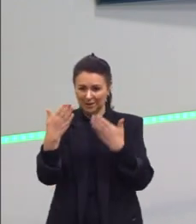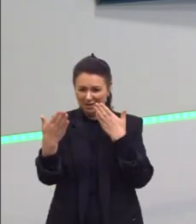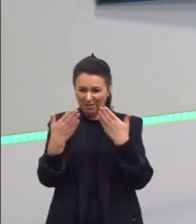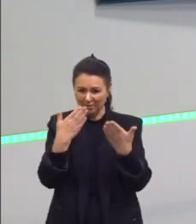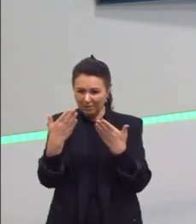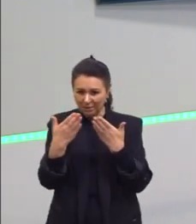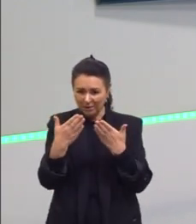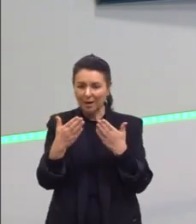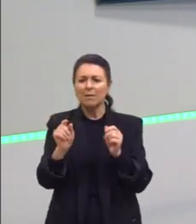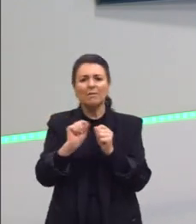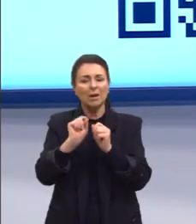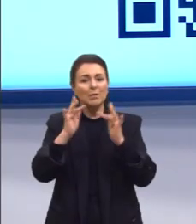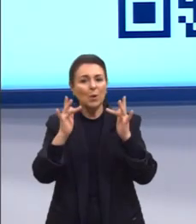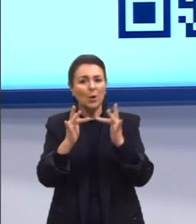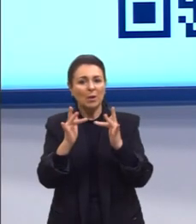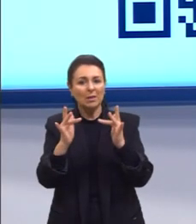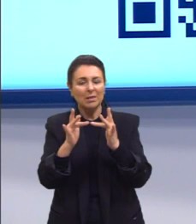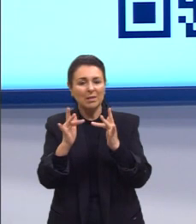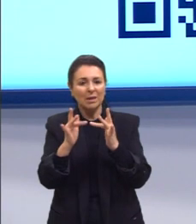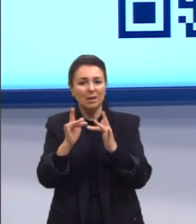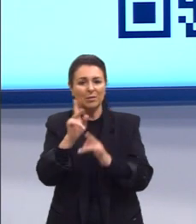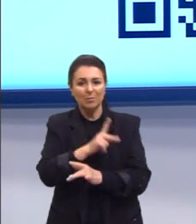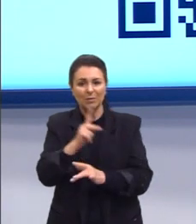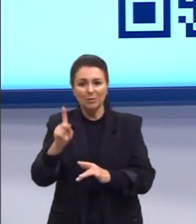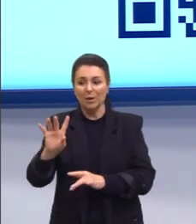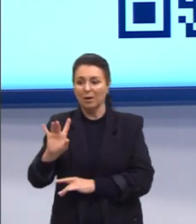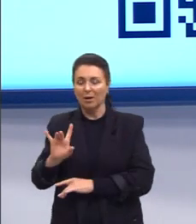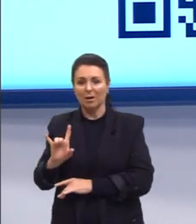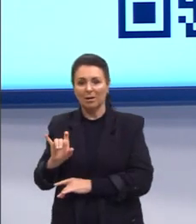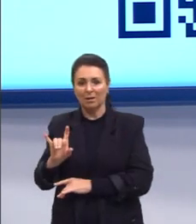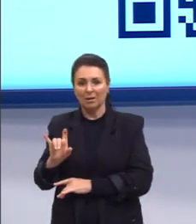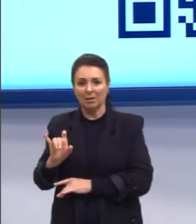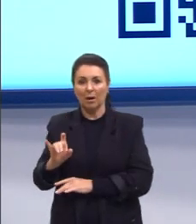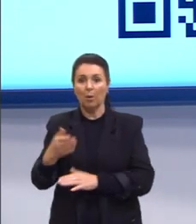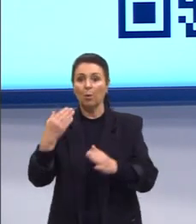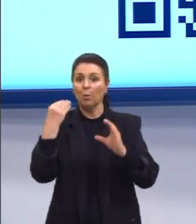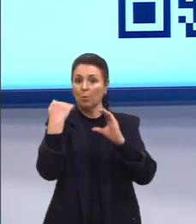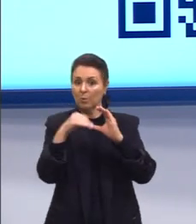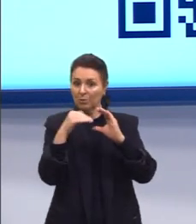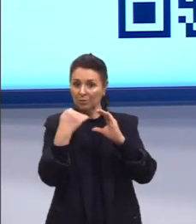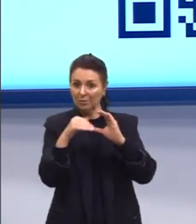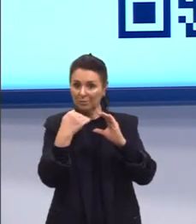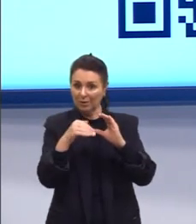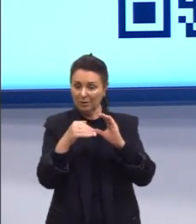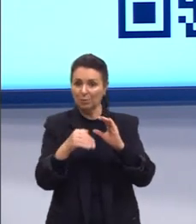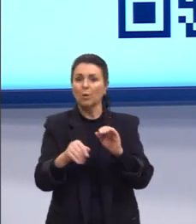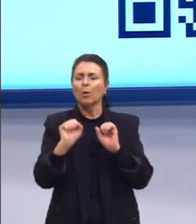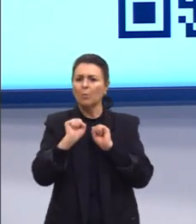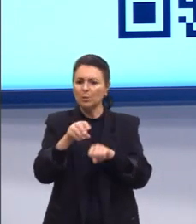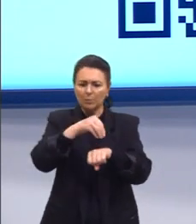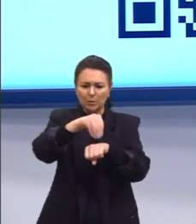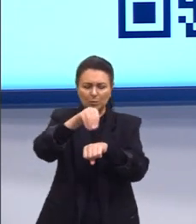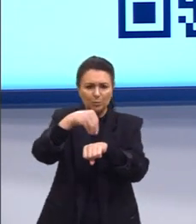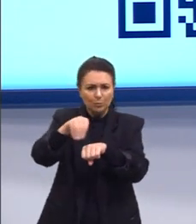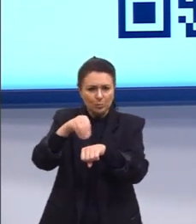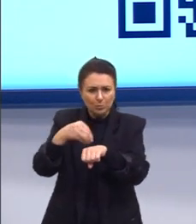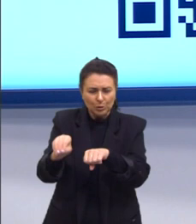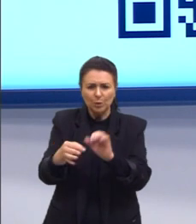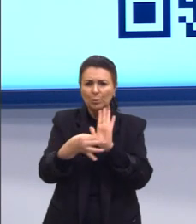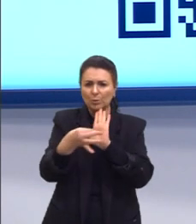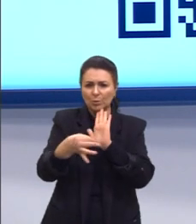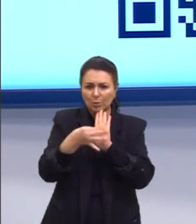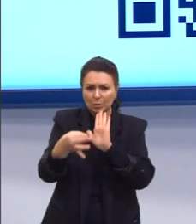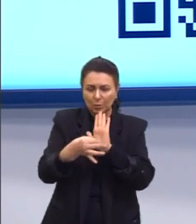vocês podem entrar em contato através do Instagram ou do e-mail, deixarem ali comentários, tirar as